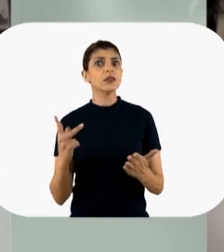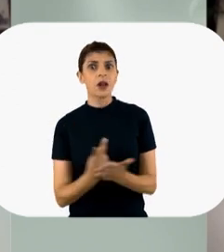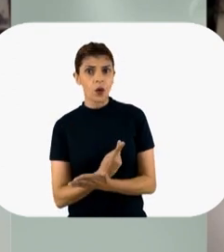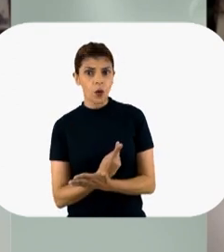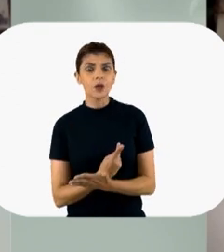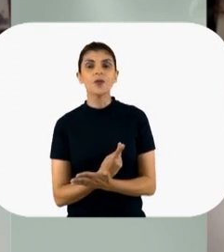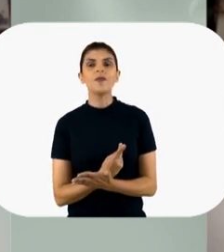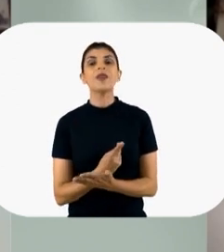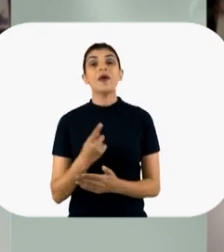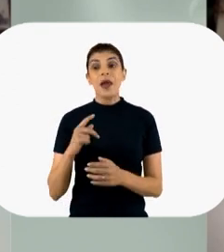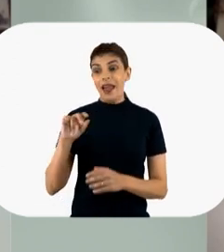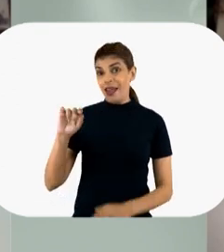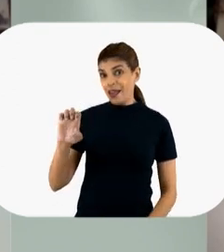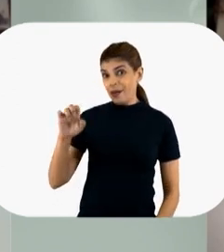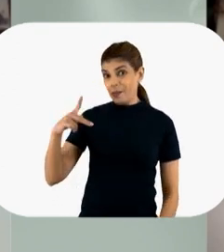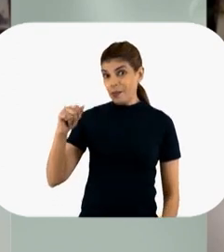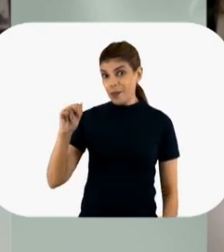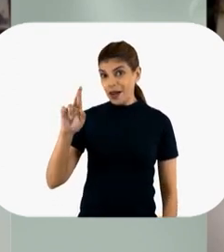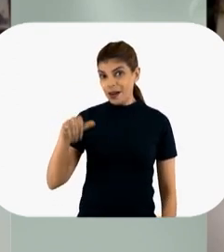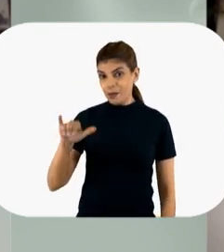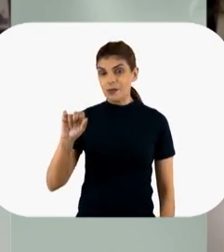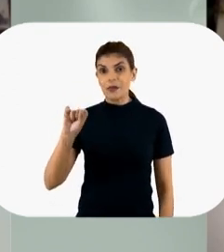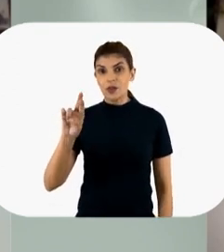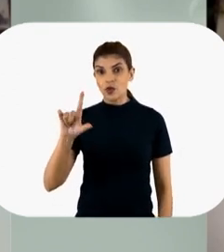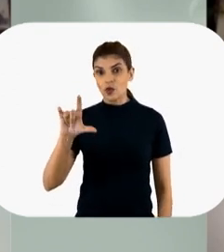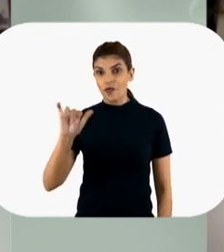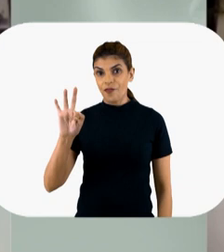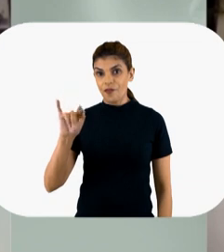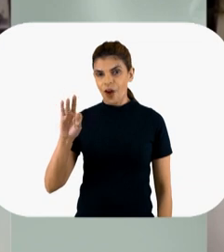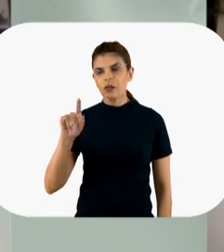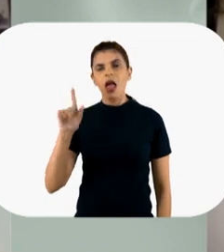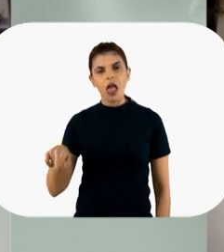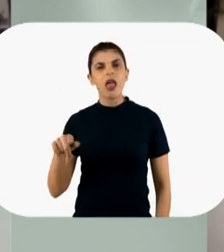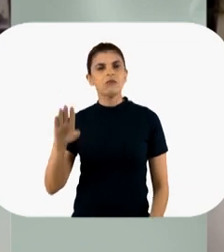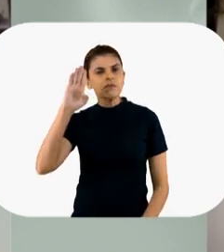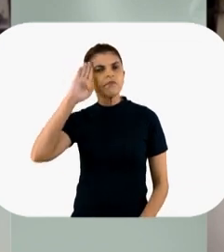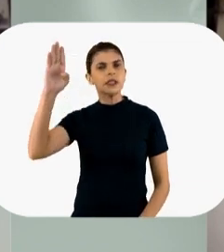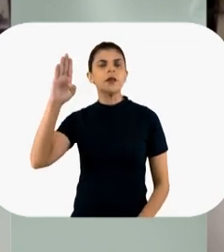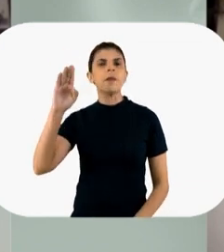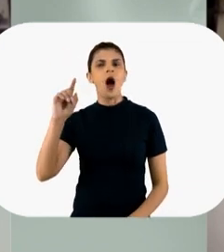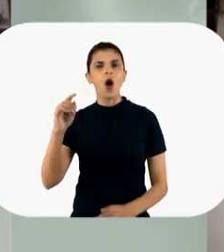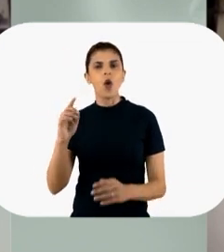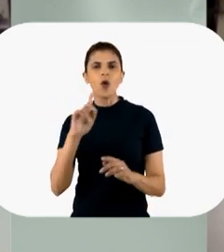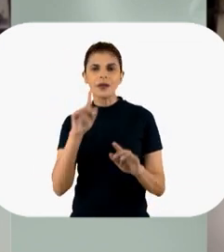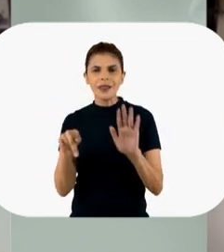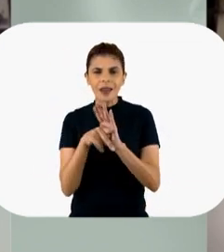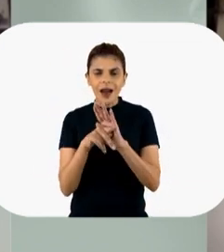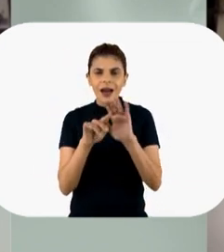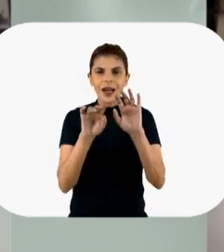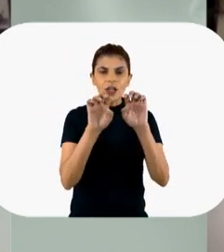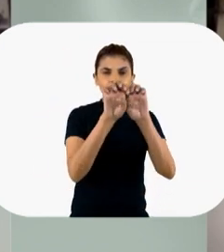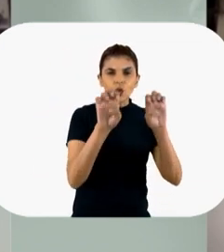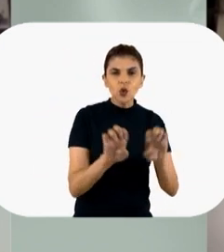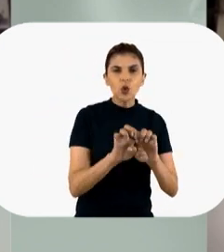a coisa está acontecendo. E o heparan sulfato, que é o principal protoglicano que é o estrutural do